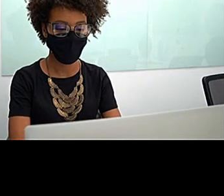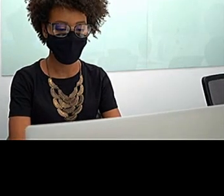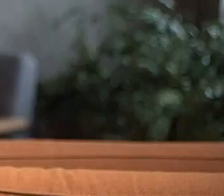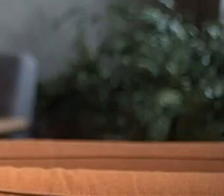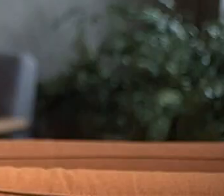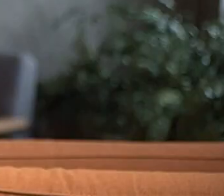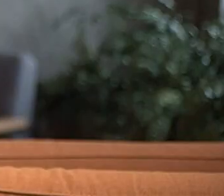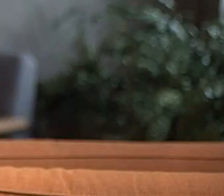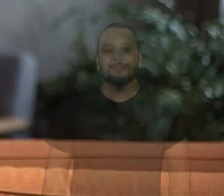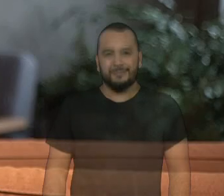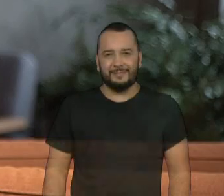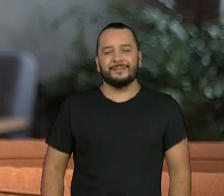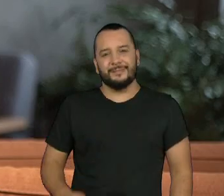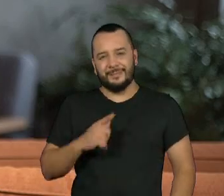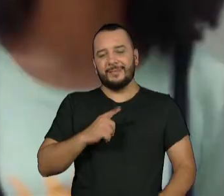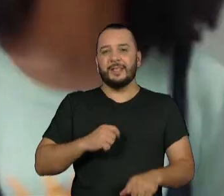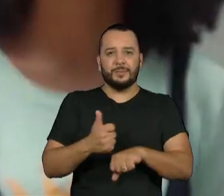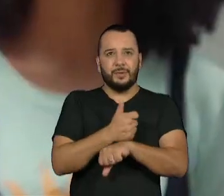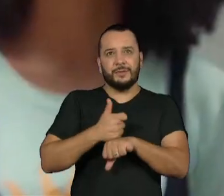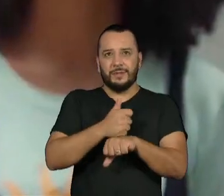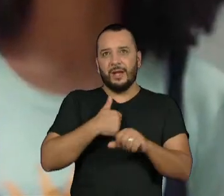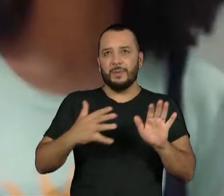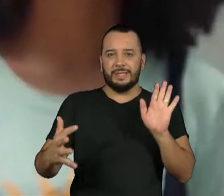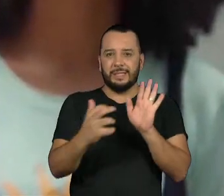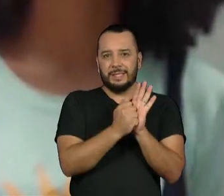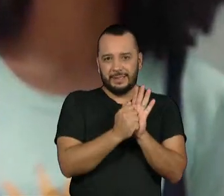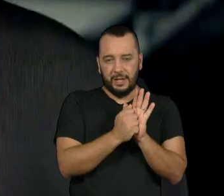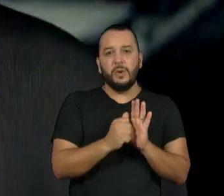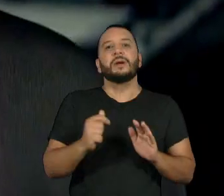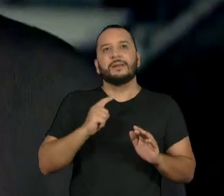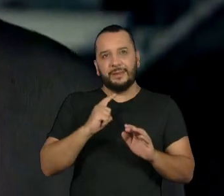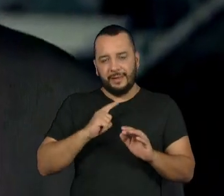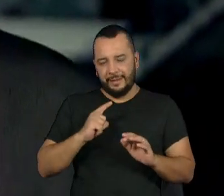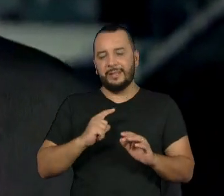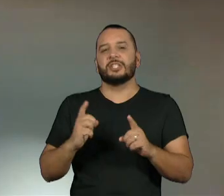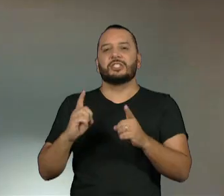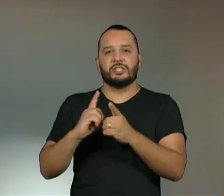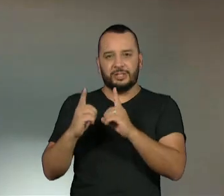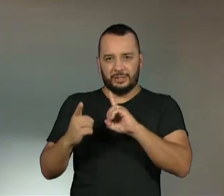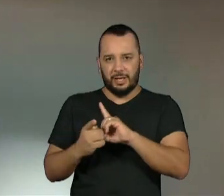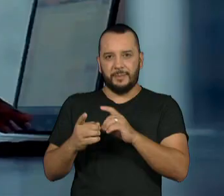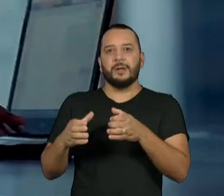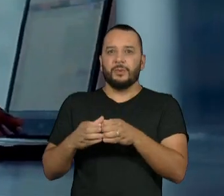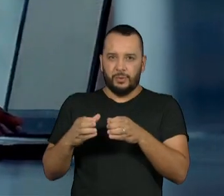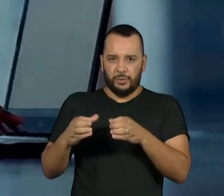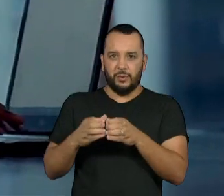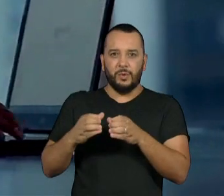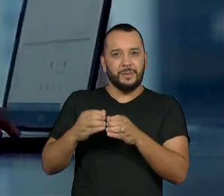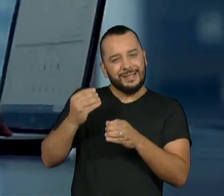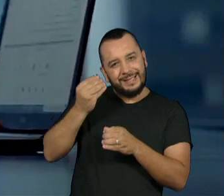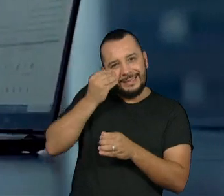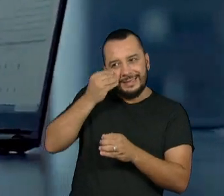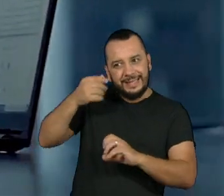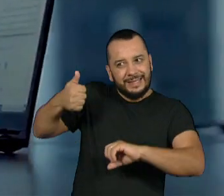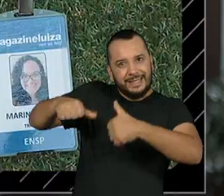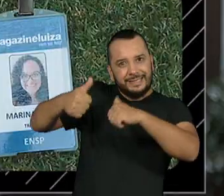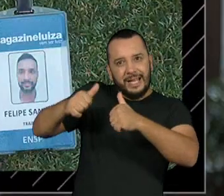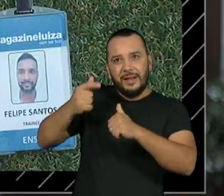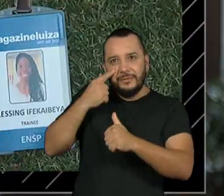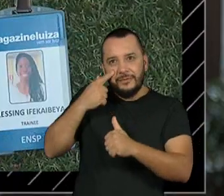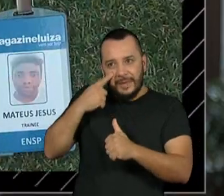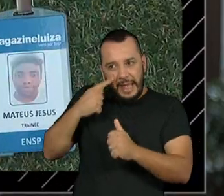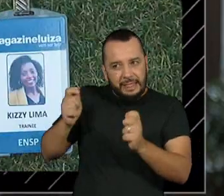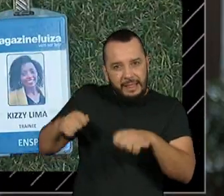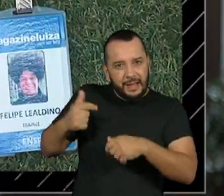Os profissionais se inscrevem, eles passam por dinâmicas de grupo para testar com hábitos eles estão para